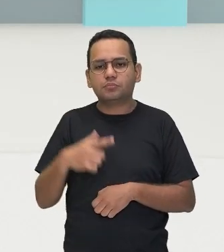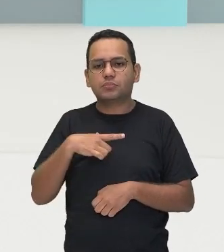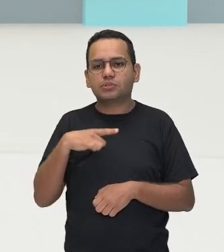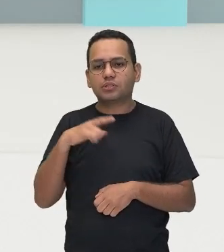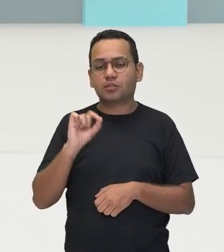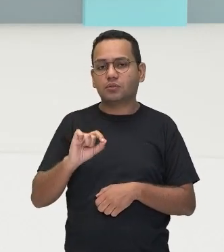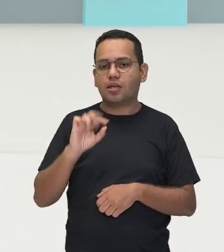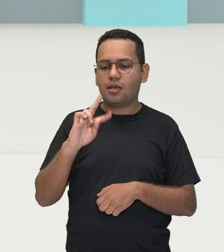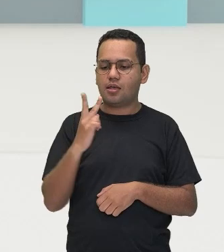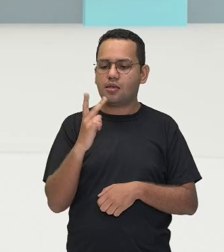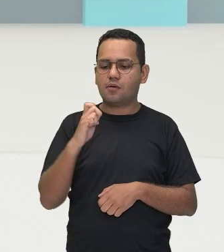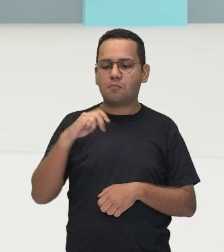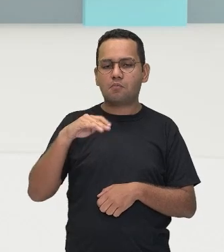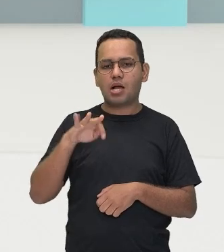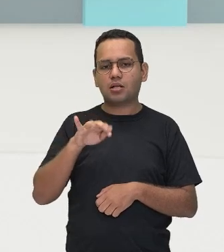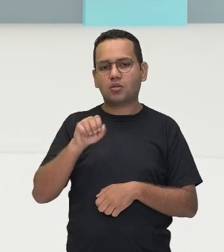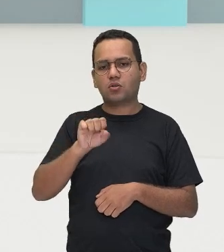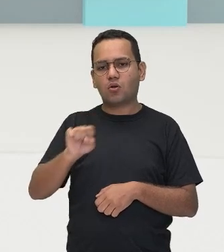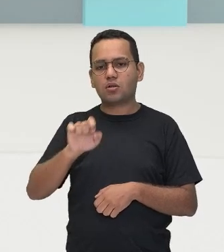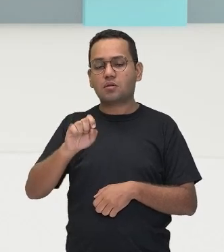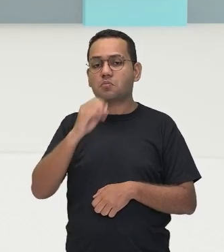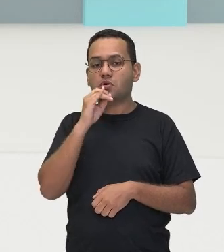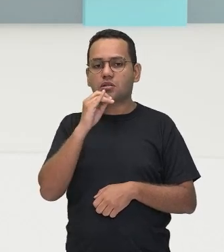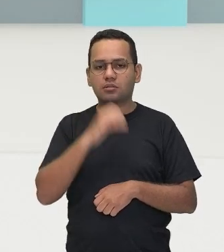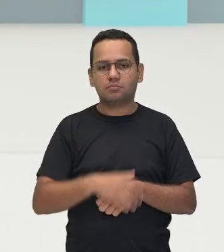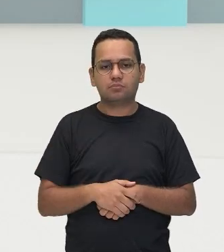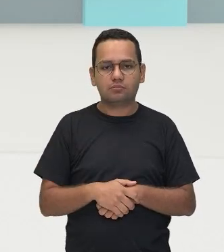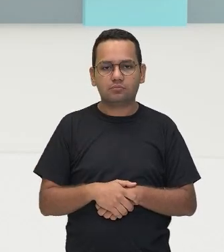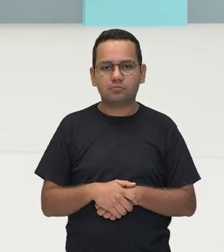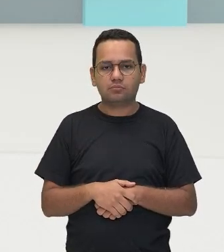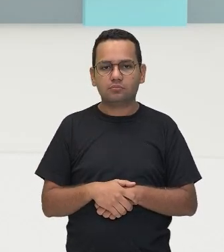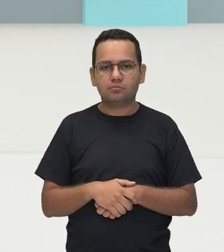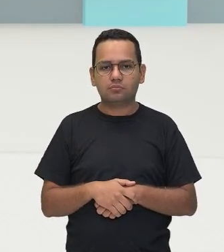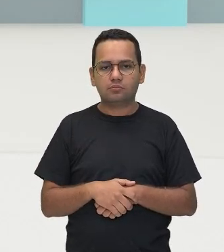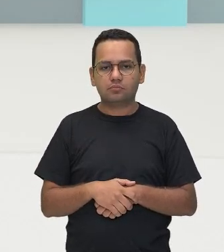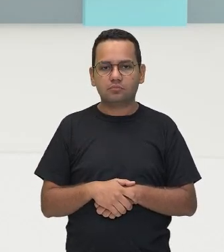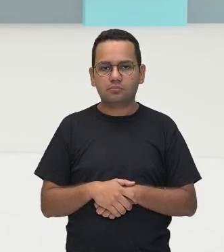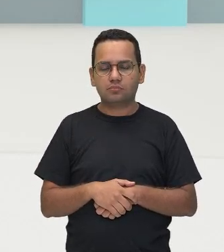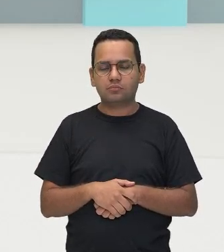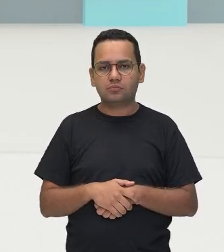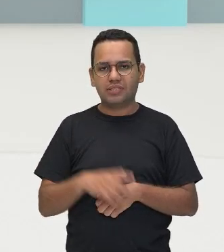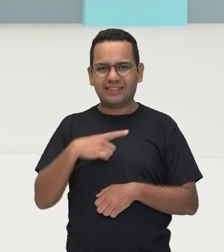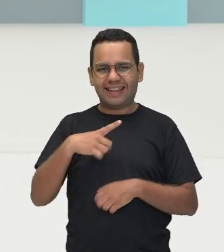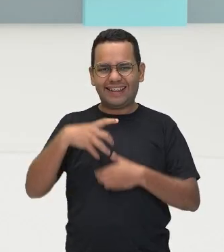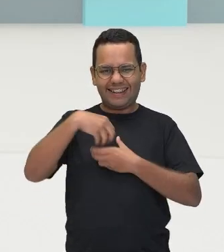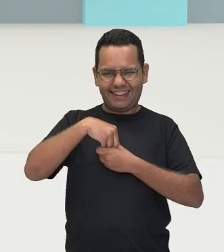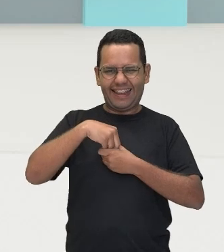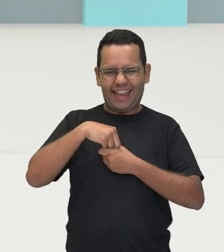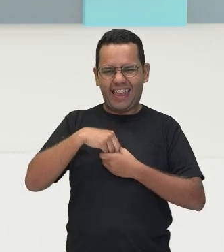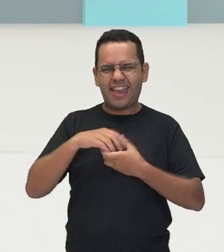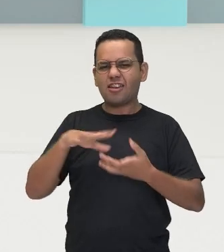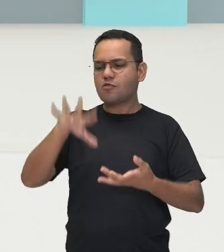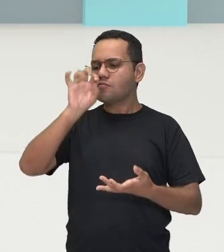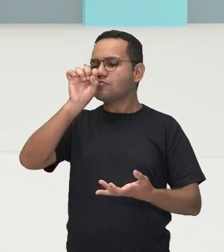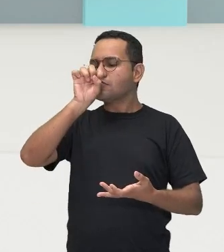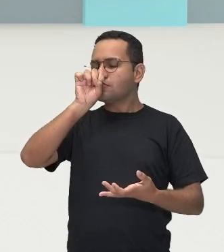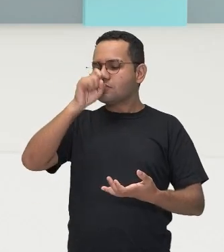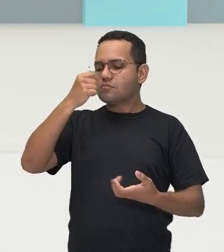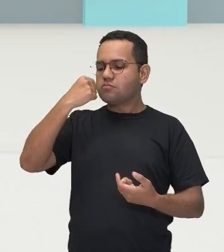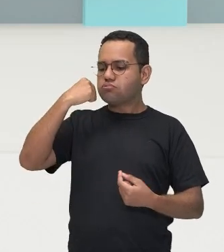hematose, né, tem aquela troca lá, na parte respiratória, a troca gasosa, né, que nós acabamos de falar, né,